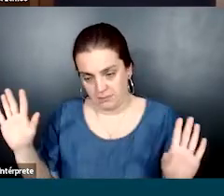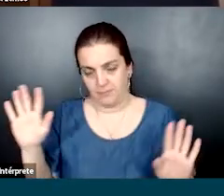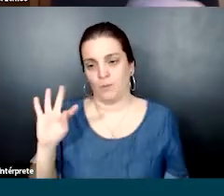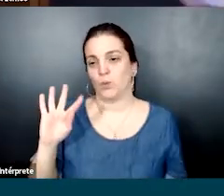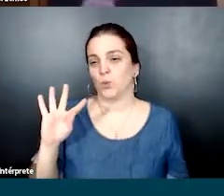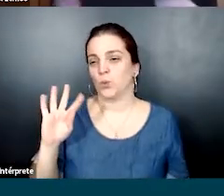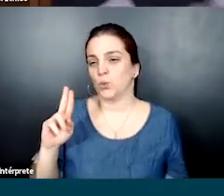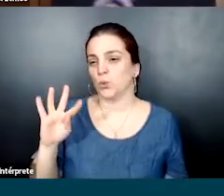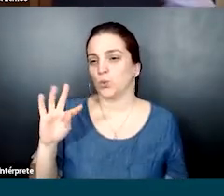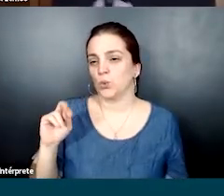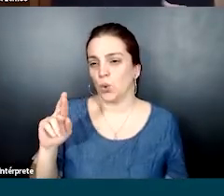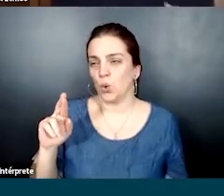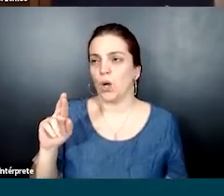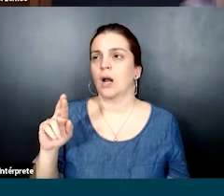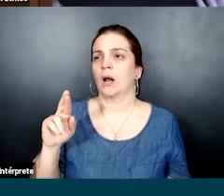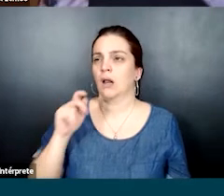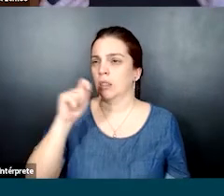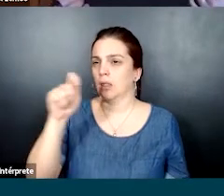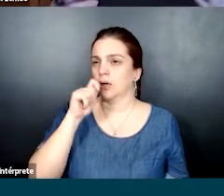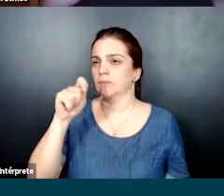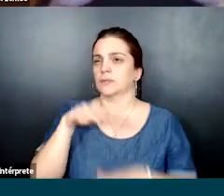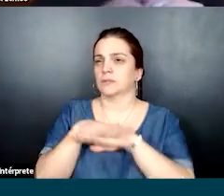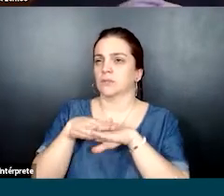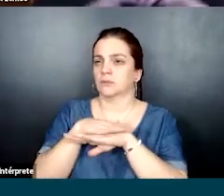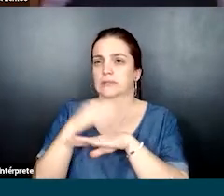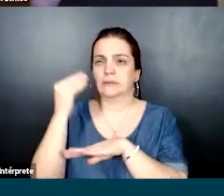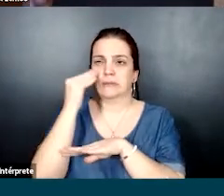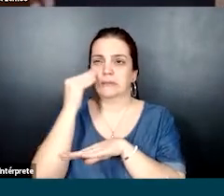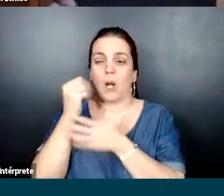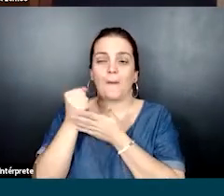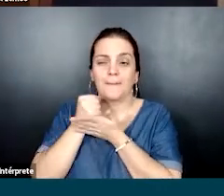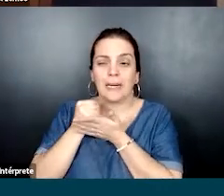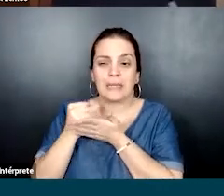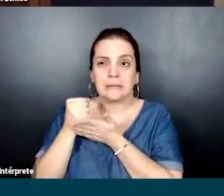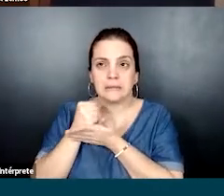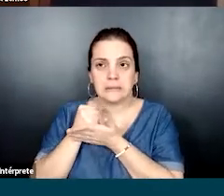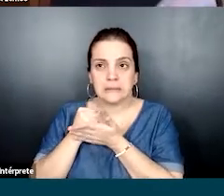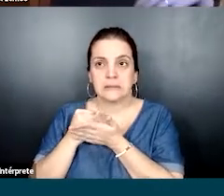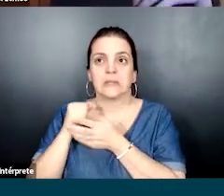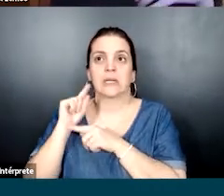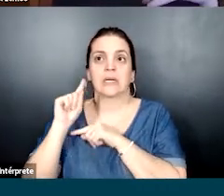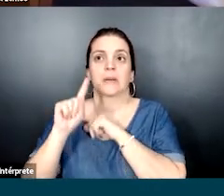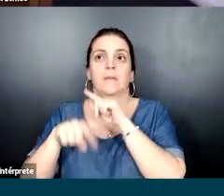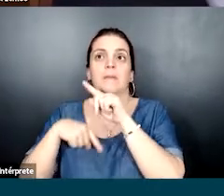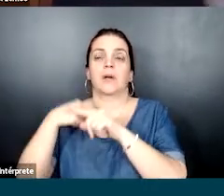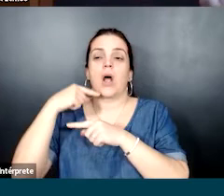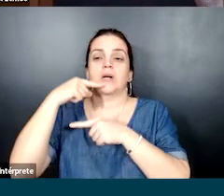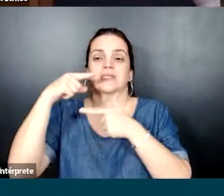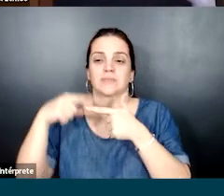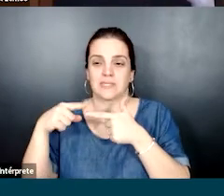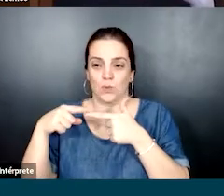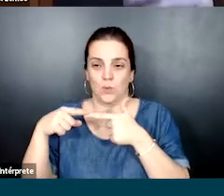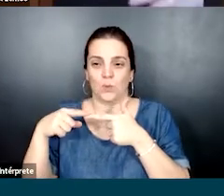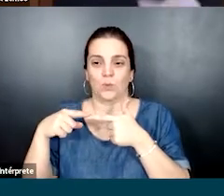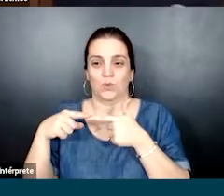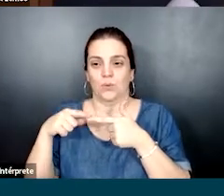delas, encontrar alguns padrões que pudessem ajudar a gente a pensar uma estrutura bem básica, assim, de jornada, e aí, sim, seguir